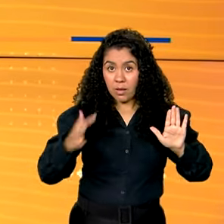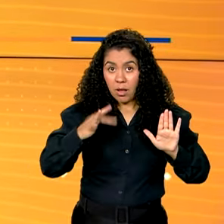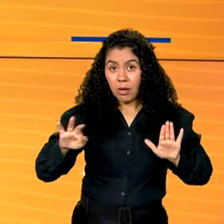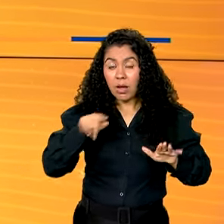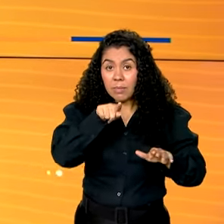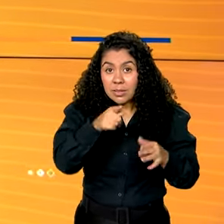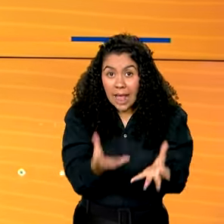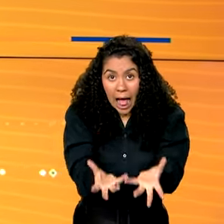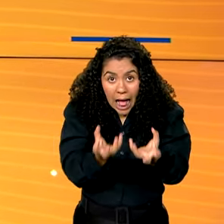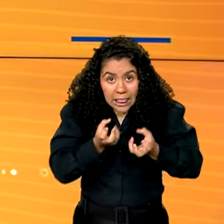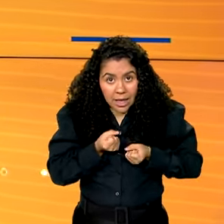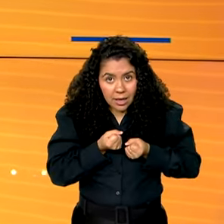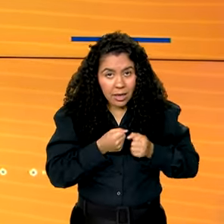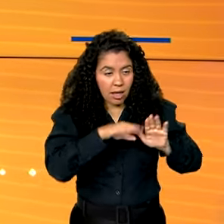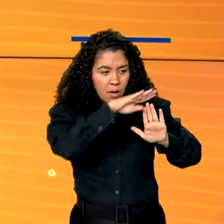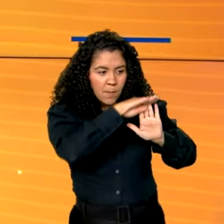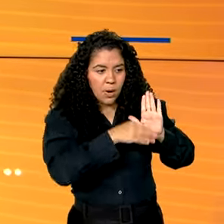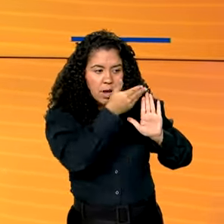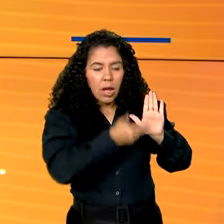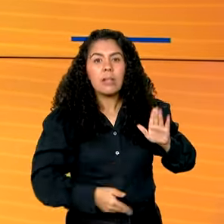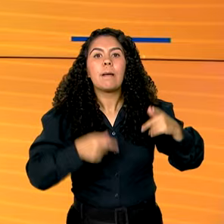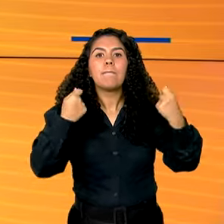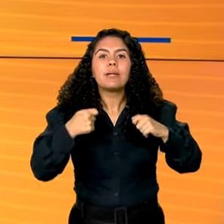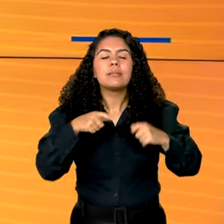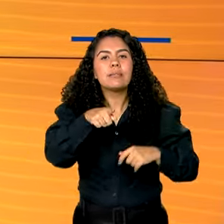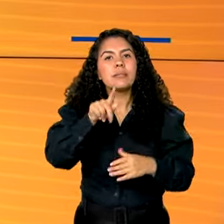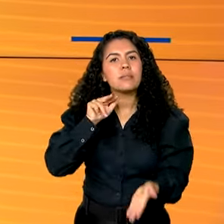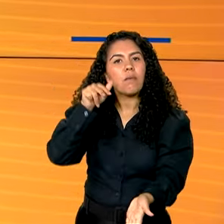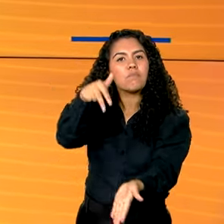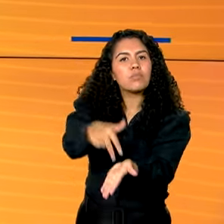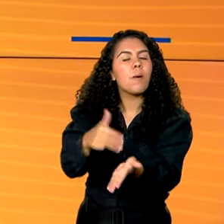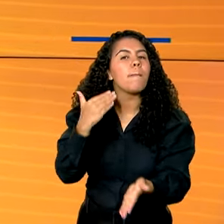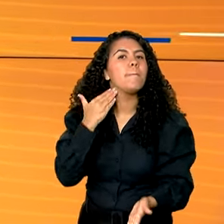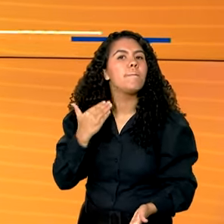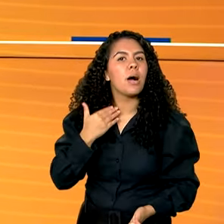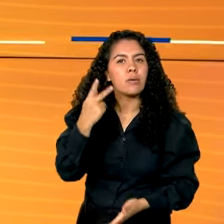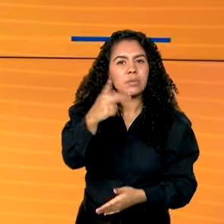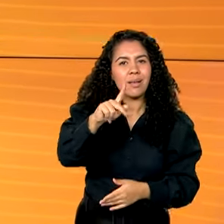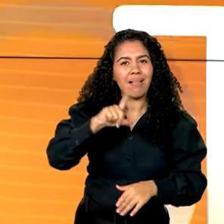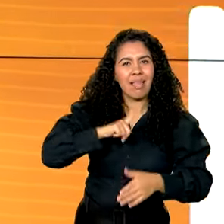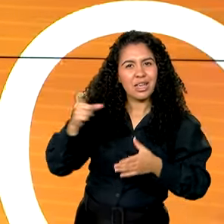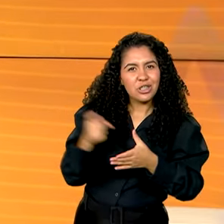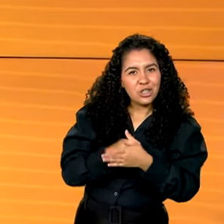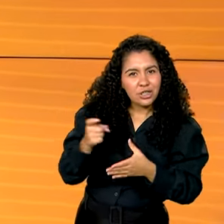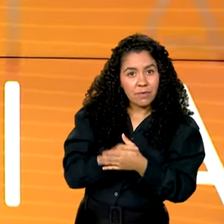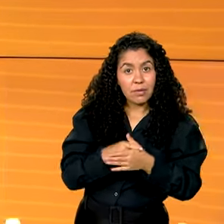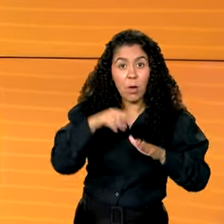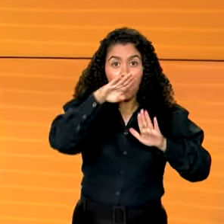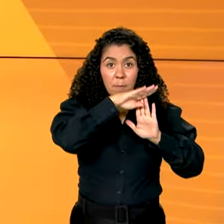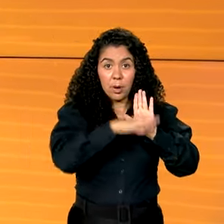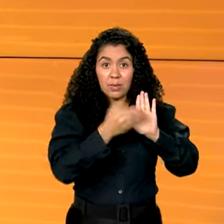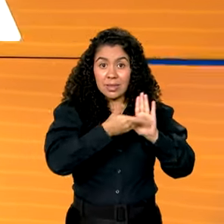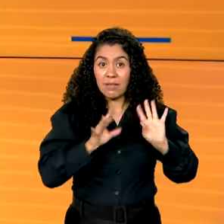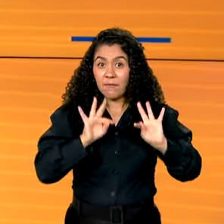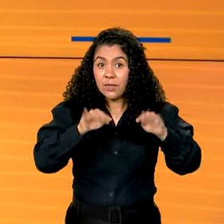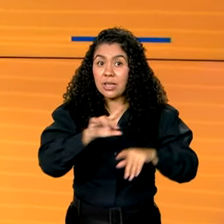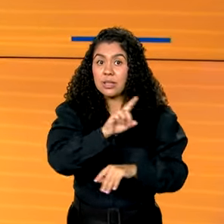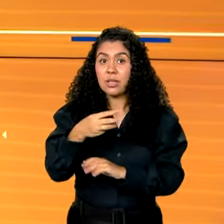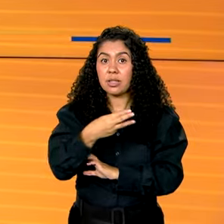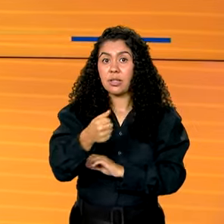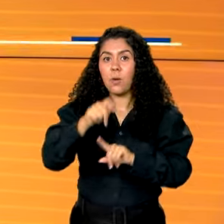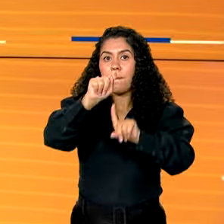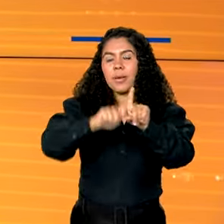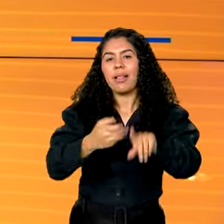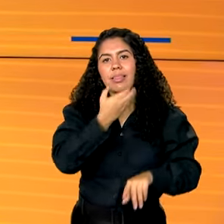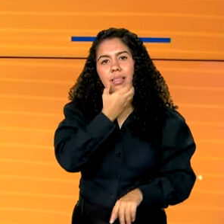programa, o empresário deve entrar em contato com o banco onde tem a dívida. O Desenrola Pequenos Negócios termina em 31 de